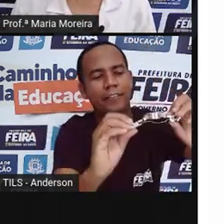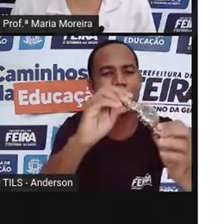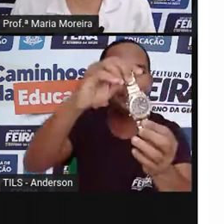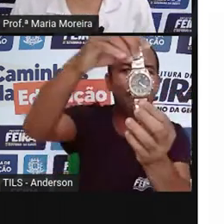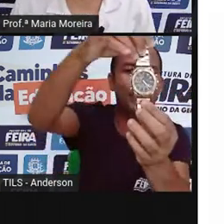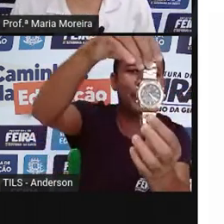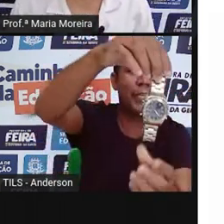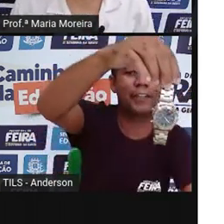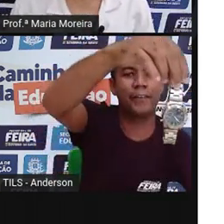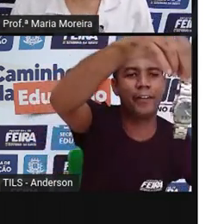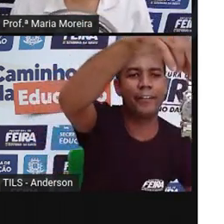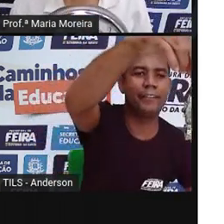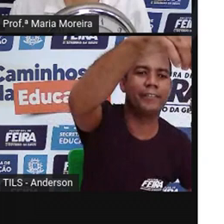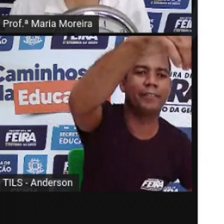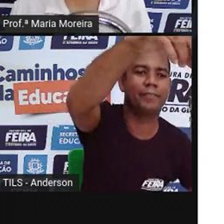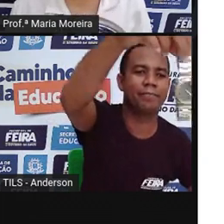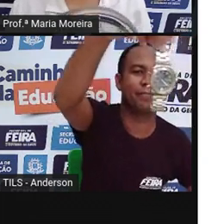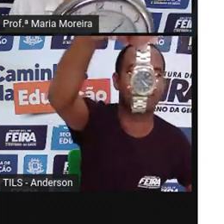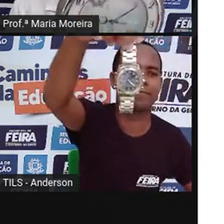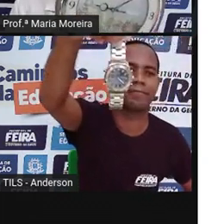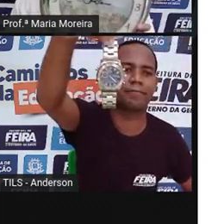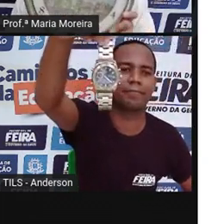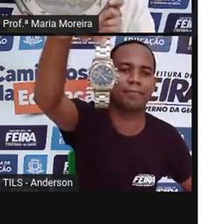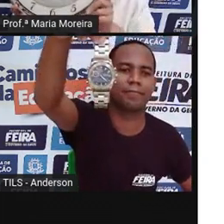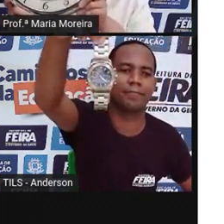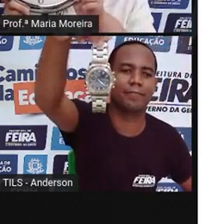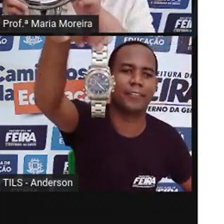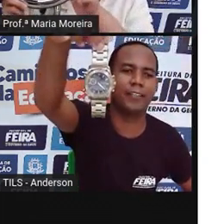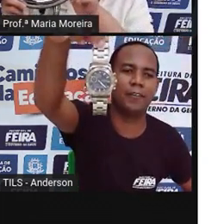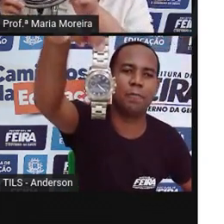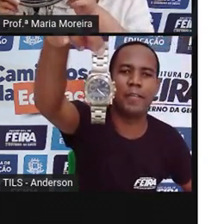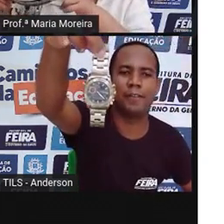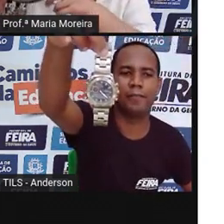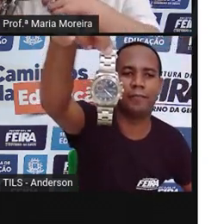Ai, porque ele é chique. Ai, desculpa, eu tenho um maior.